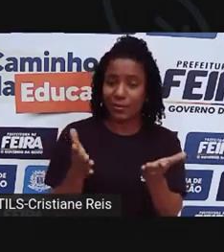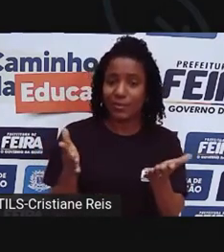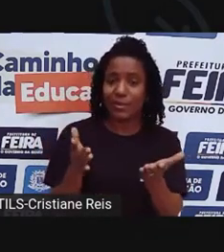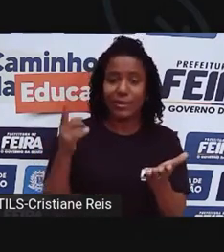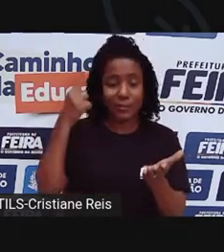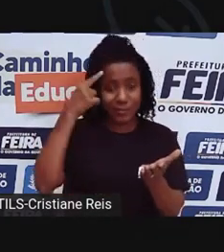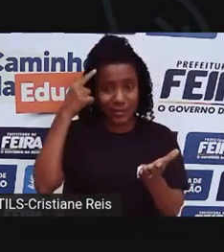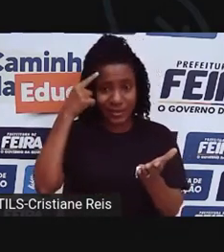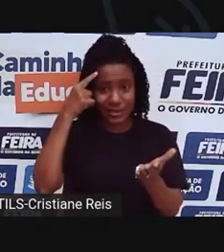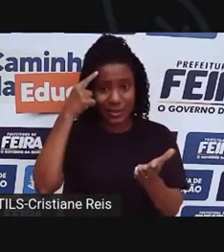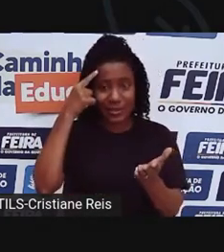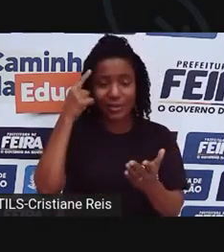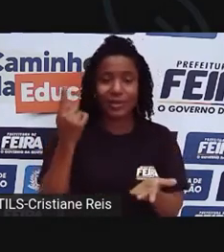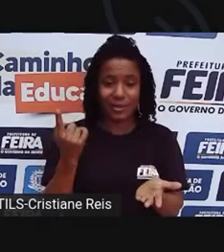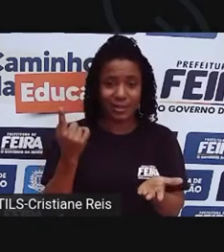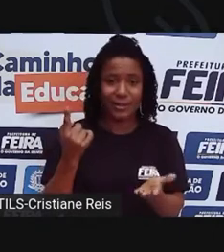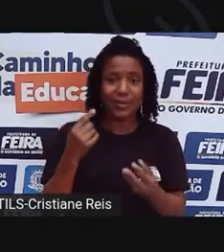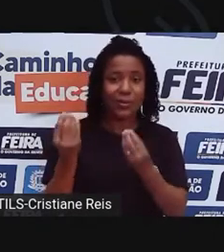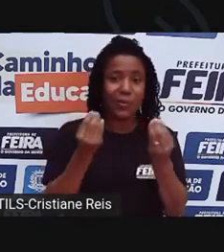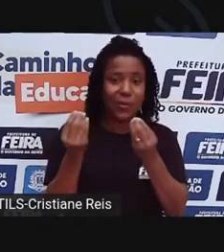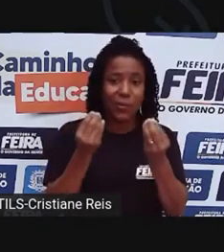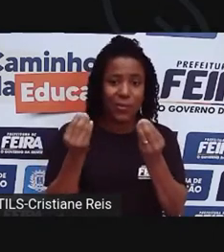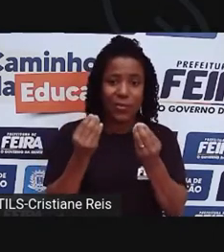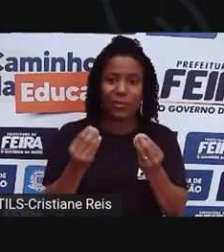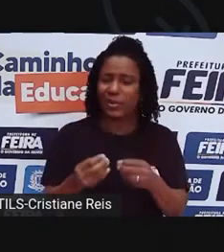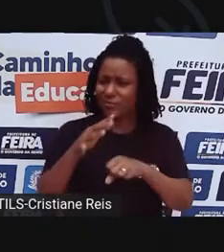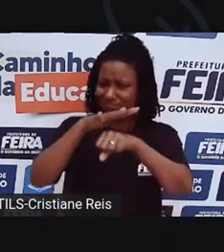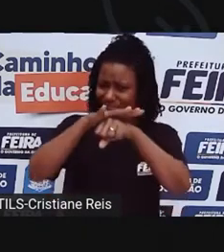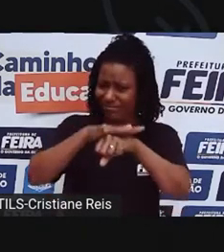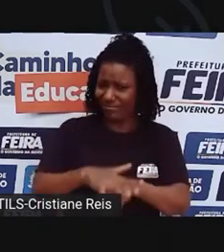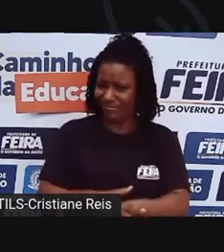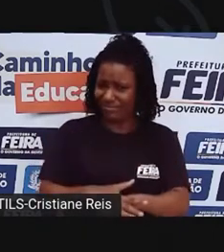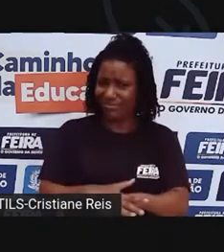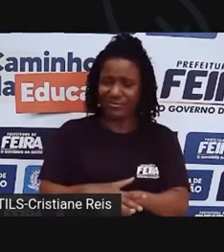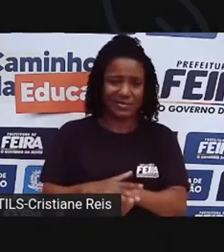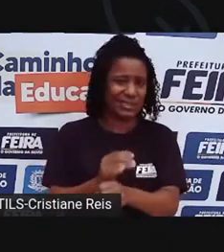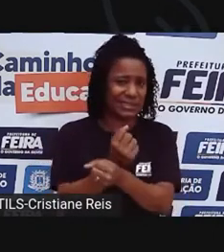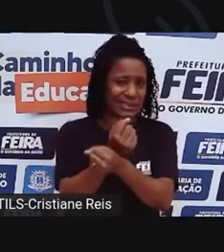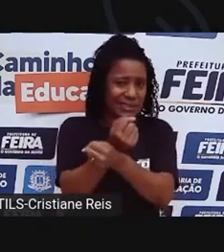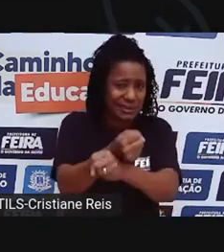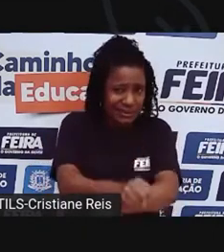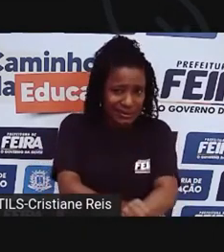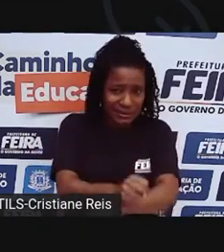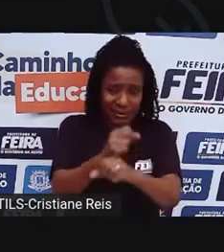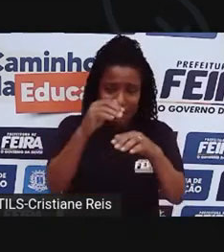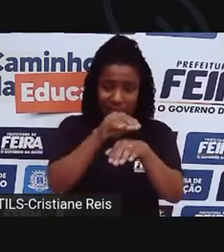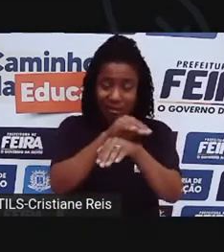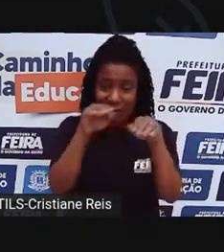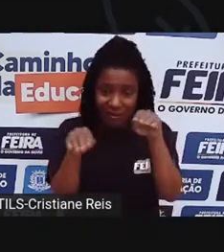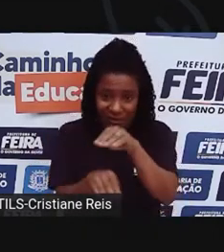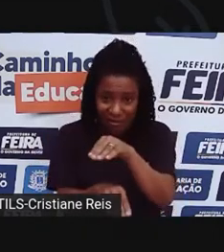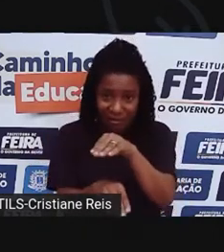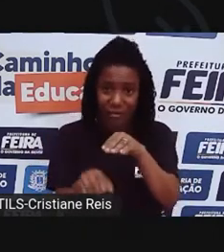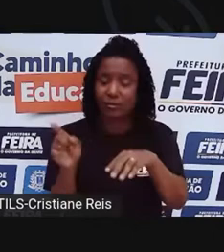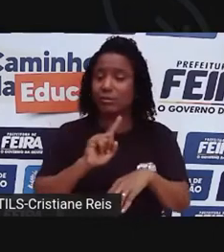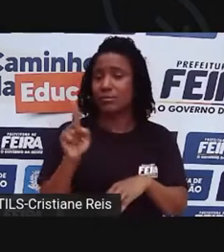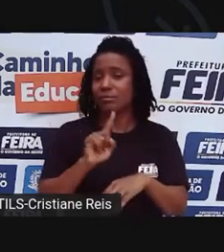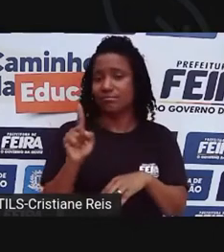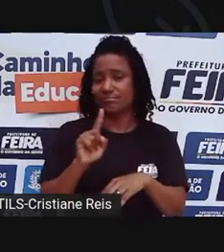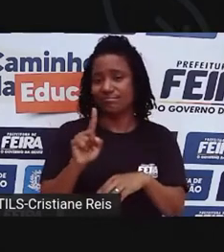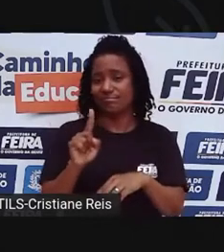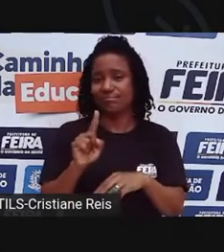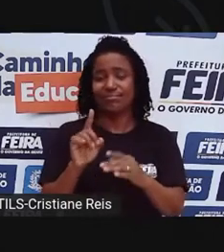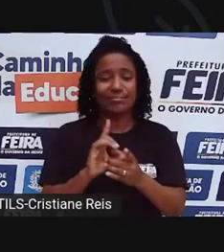decolonial, que é uma forma de resistência a essa dominação, né? Que se faz presente até hoje e que eu mesmo, por exemplo, só vim